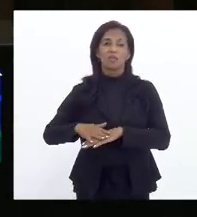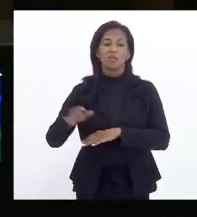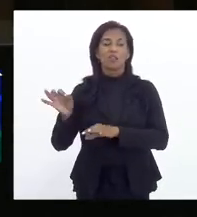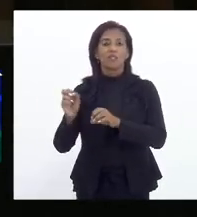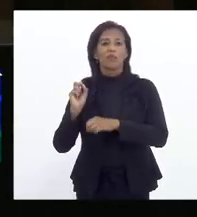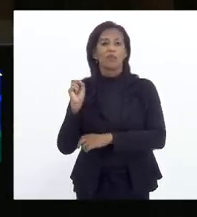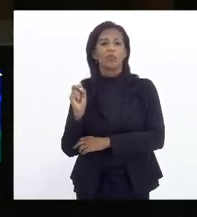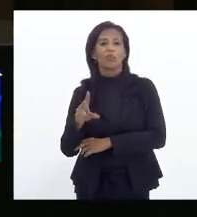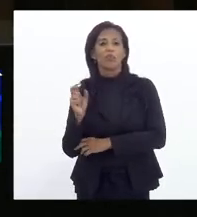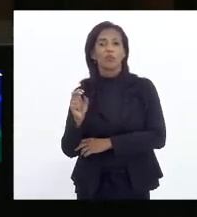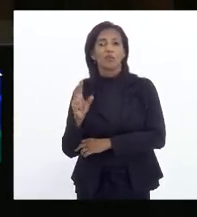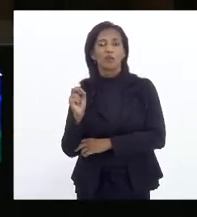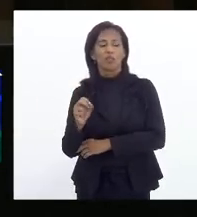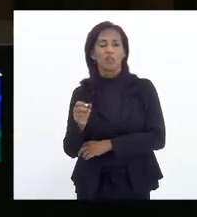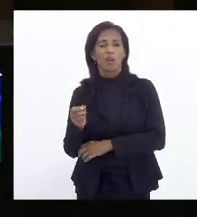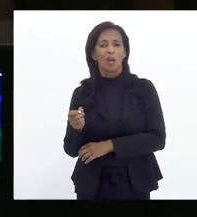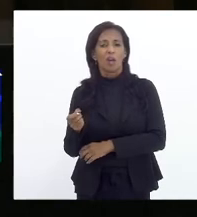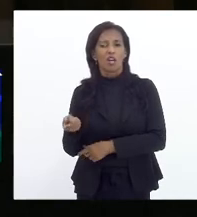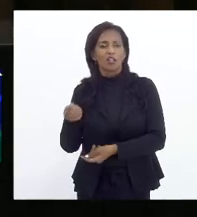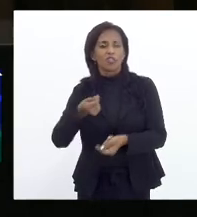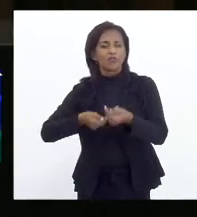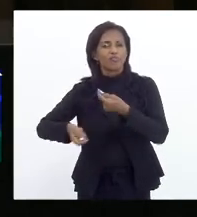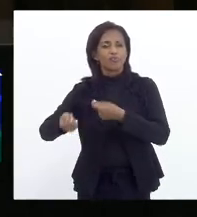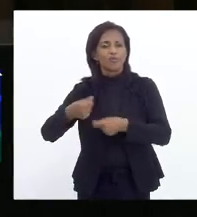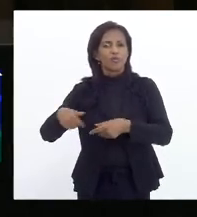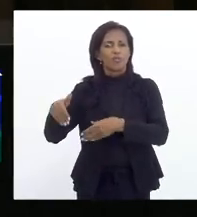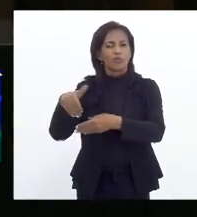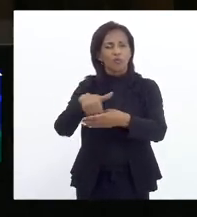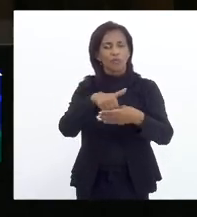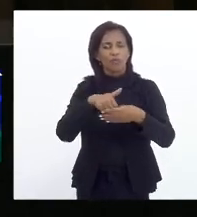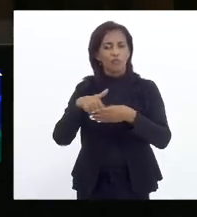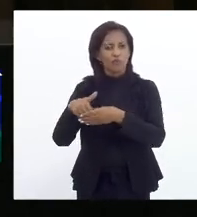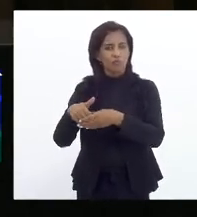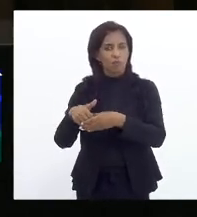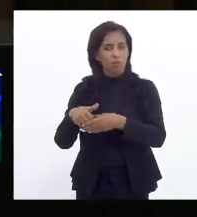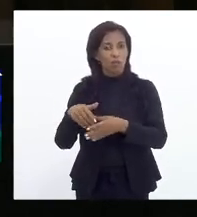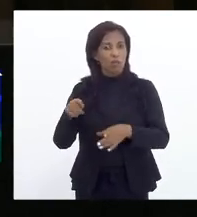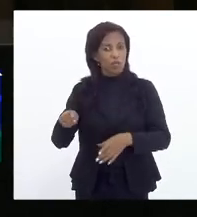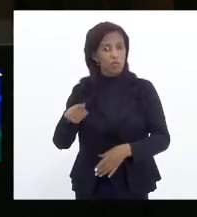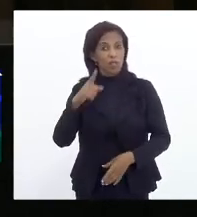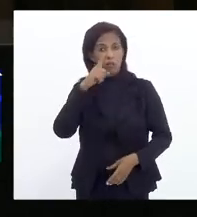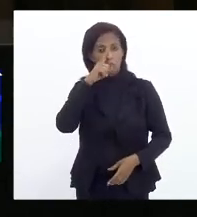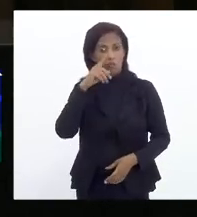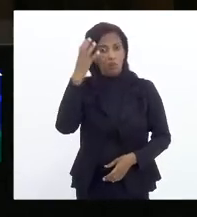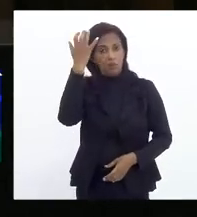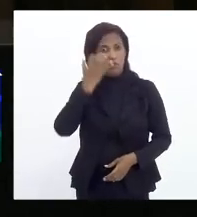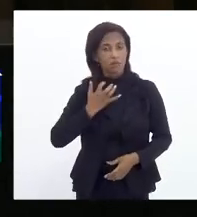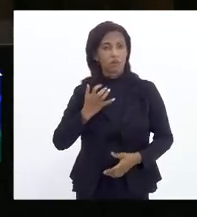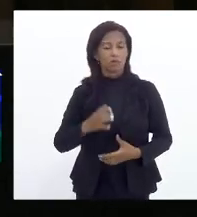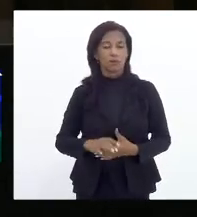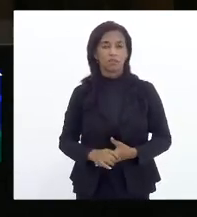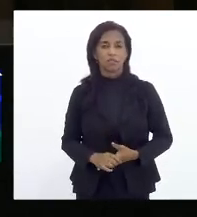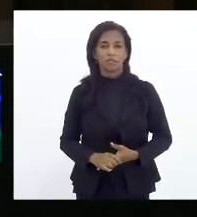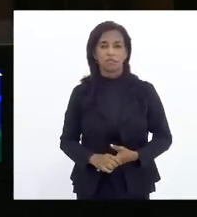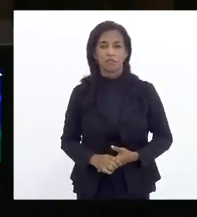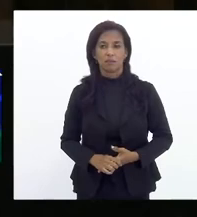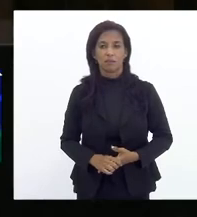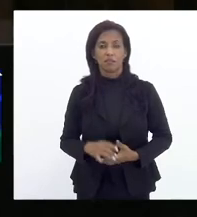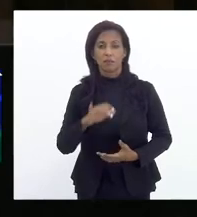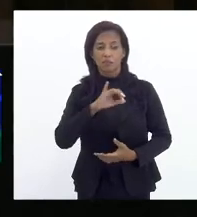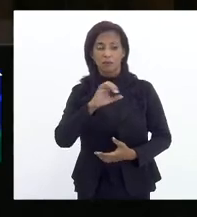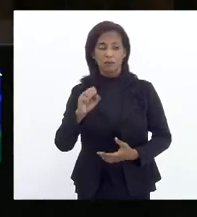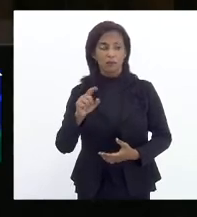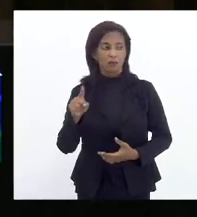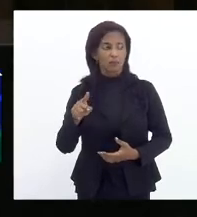vírus moeda de troca eleitoral. Isso é gravíssimo. Isso